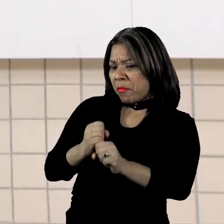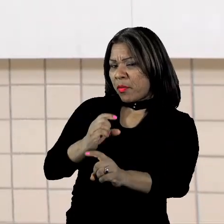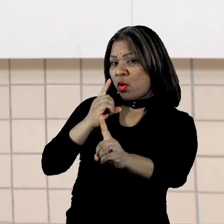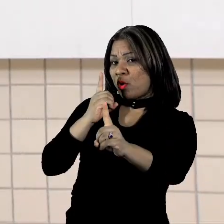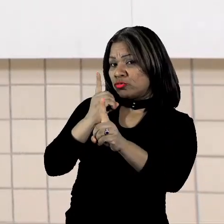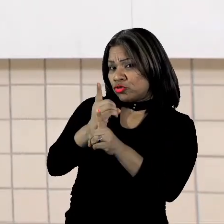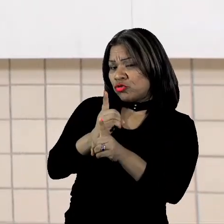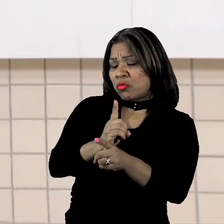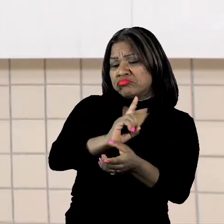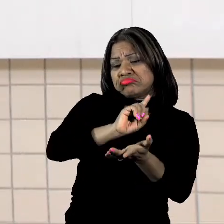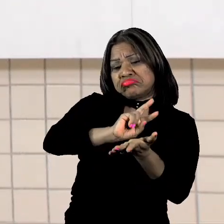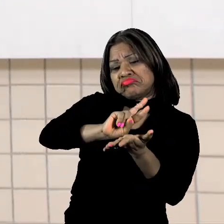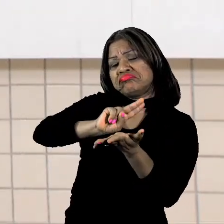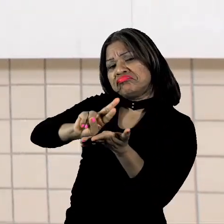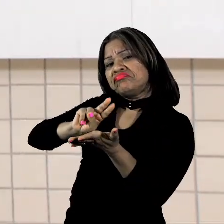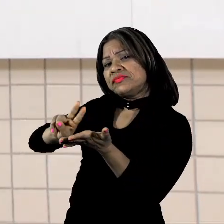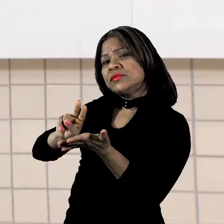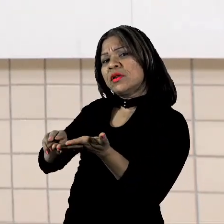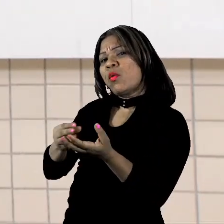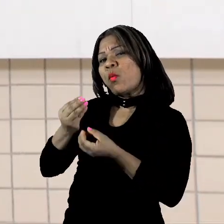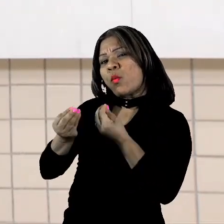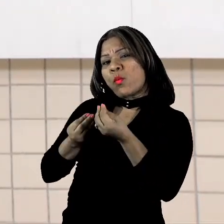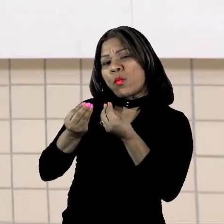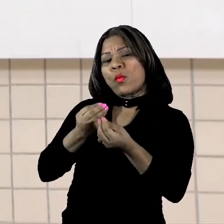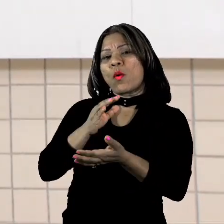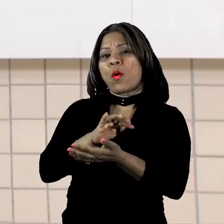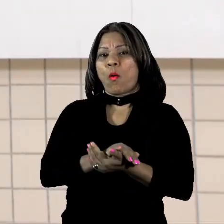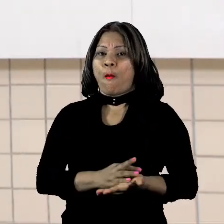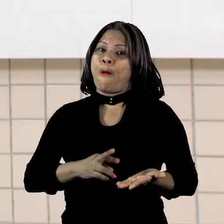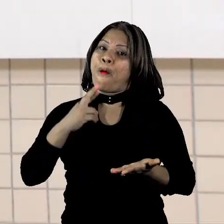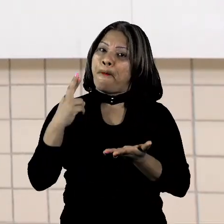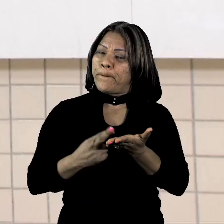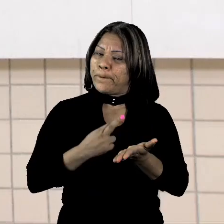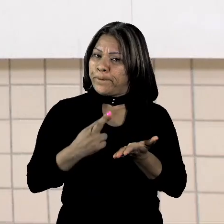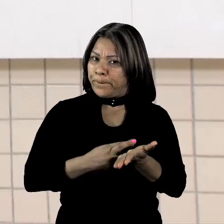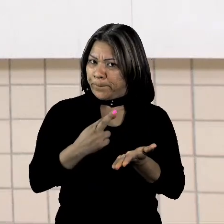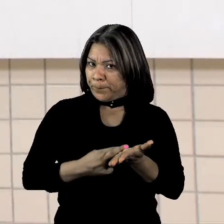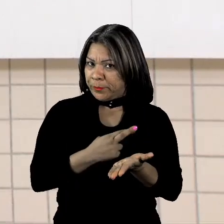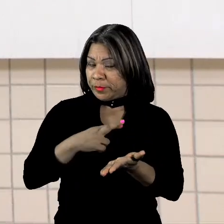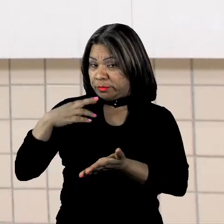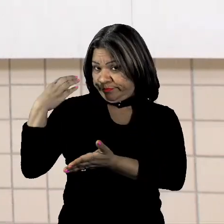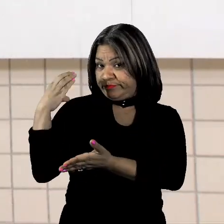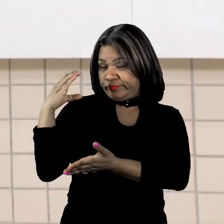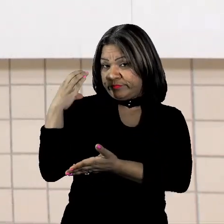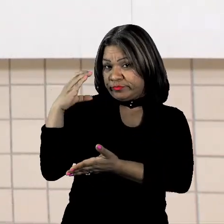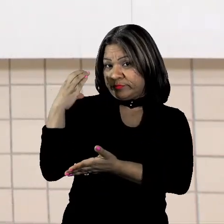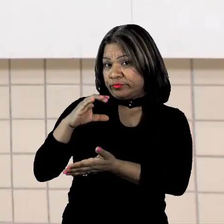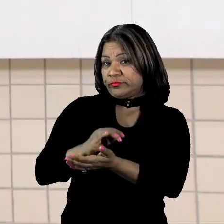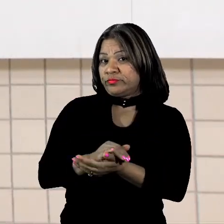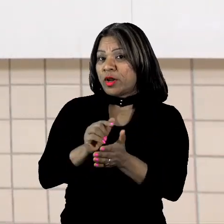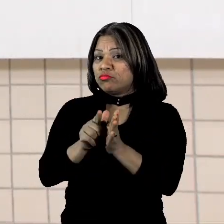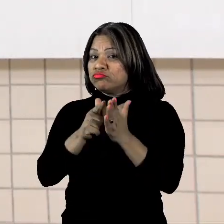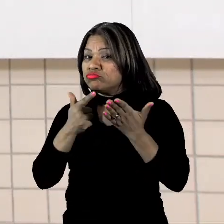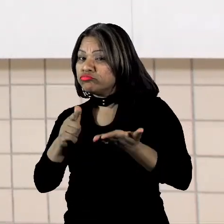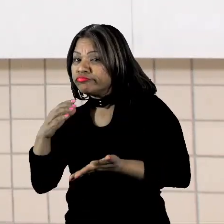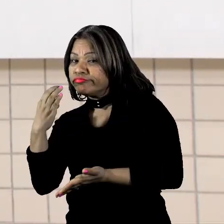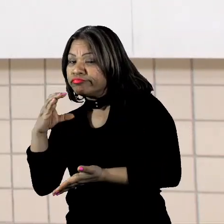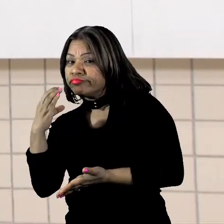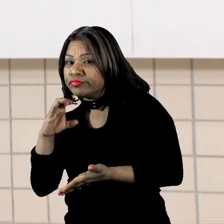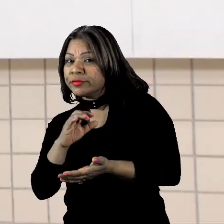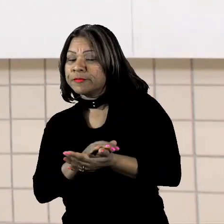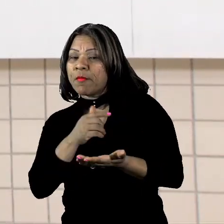diversos suportes, como revistas científicas, jornais científicos,